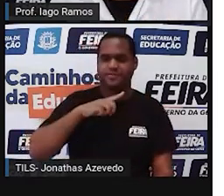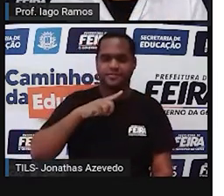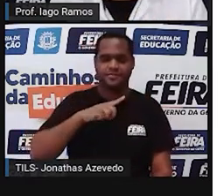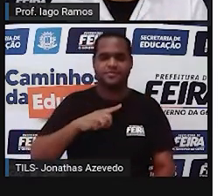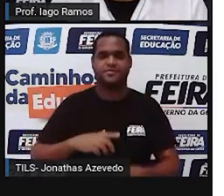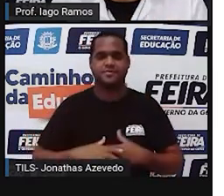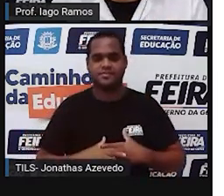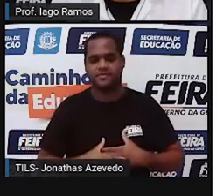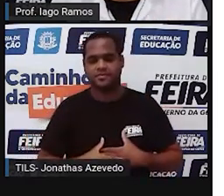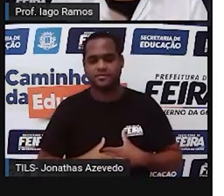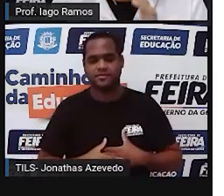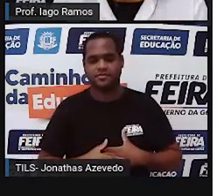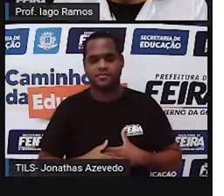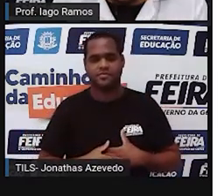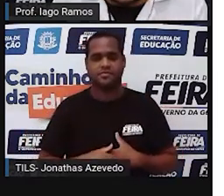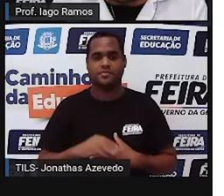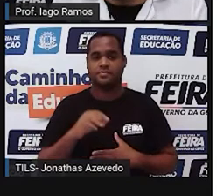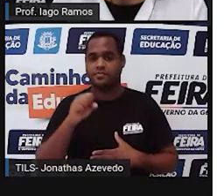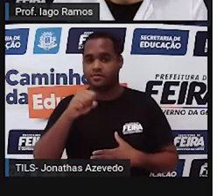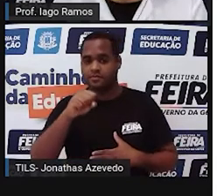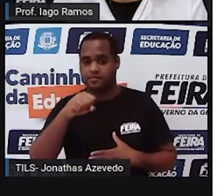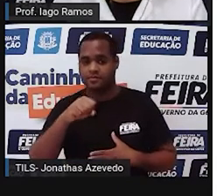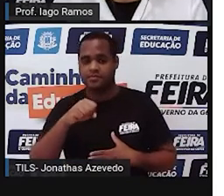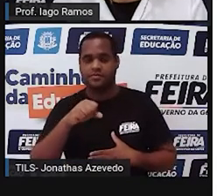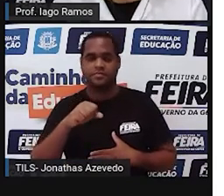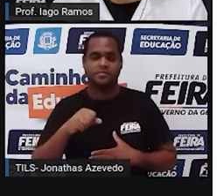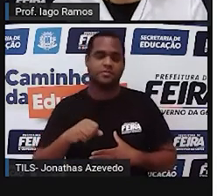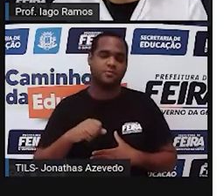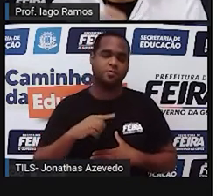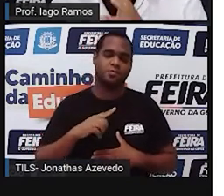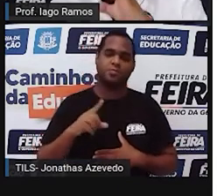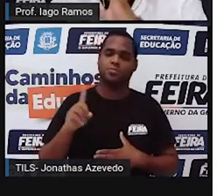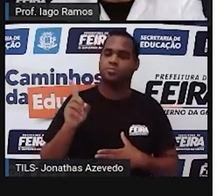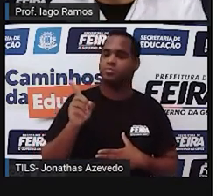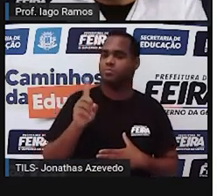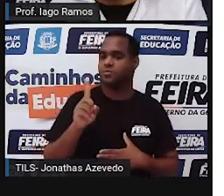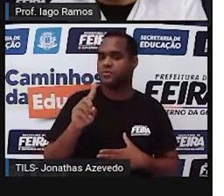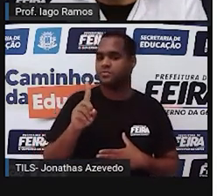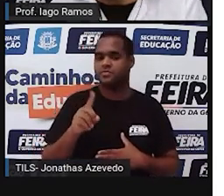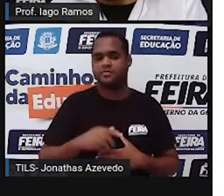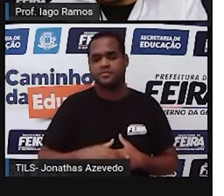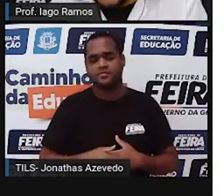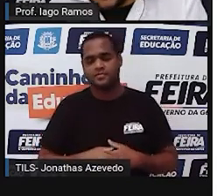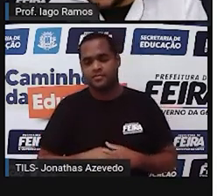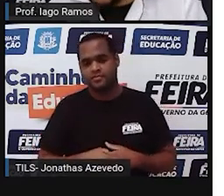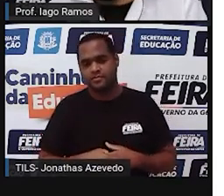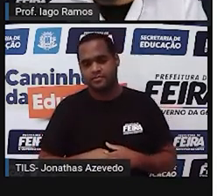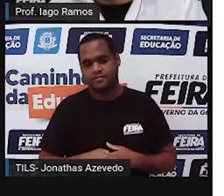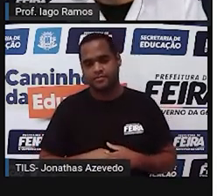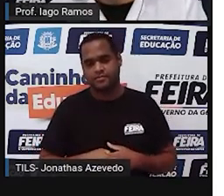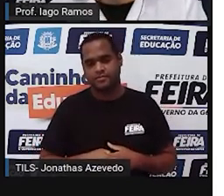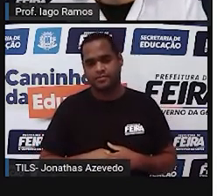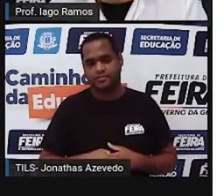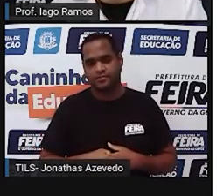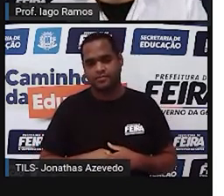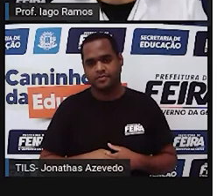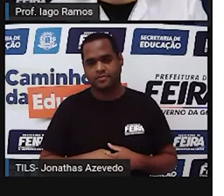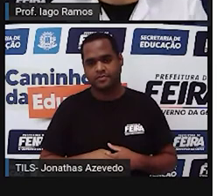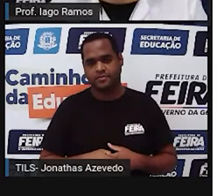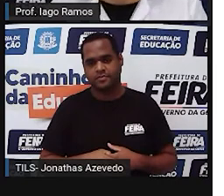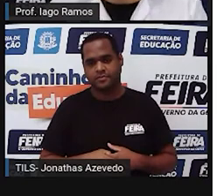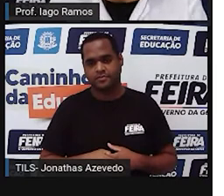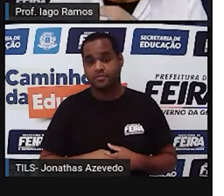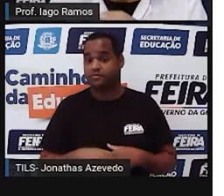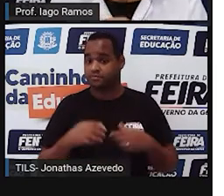Para você decidir se sim ou para você decidir se não. Ok? Então, um minutinho, porque aqui